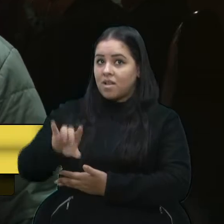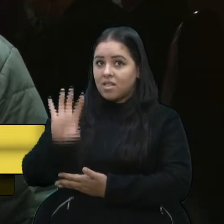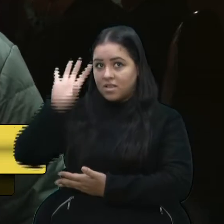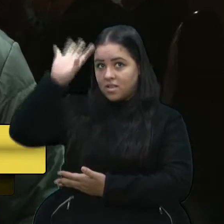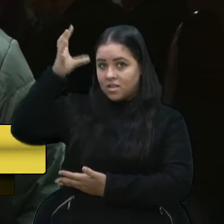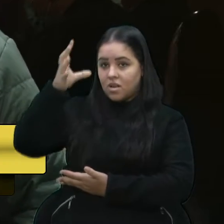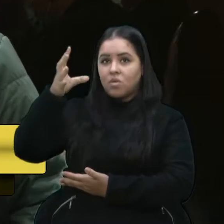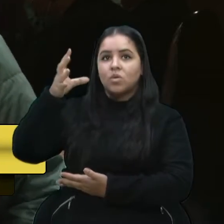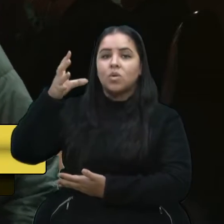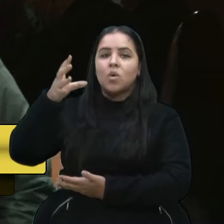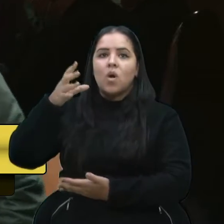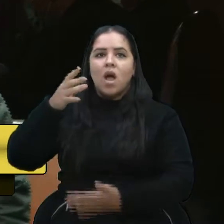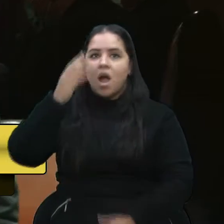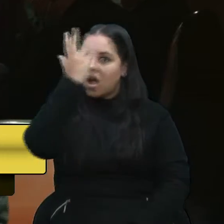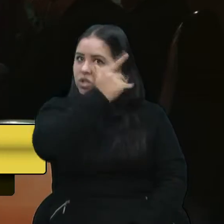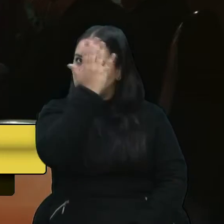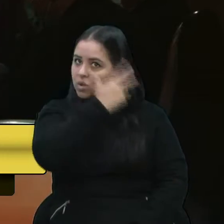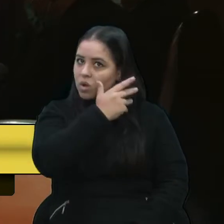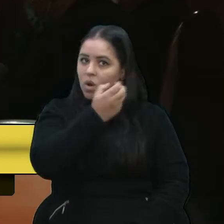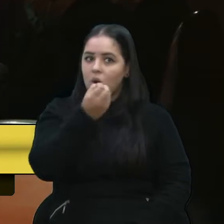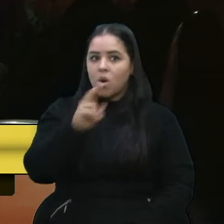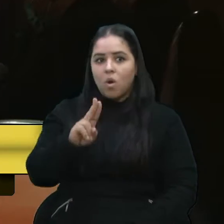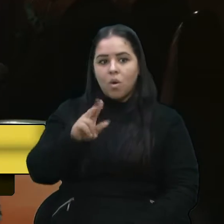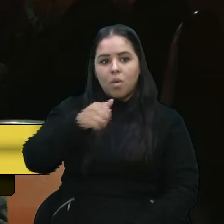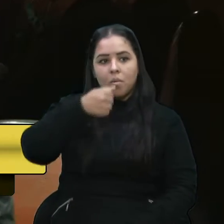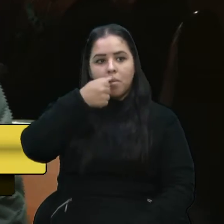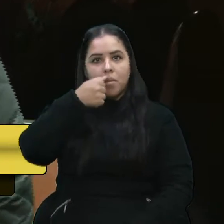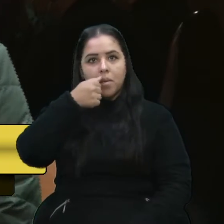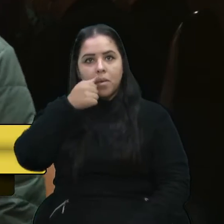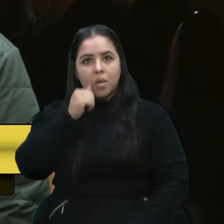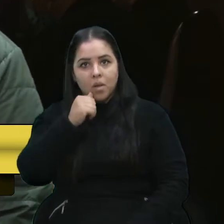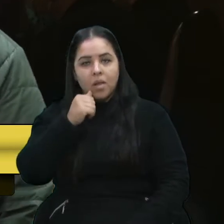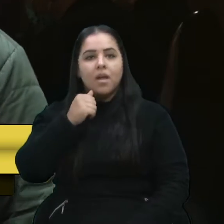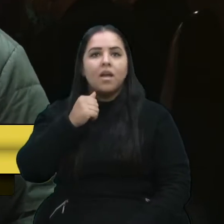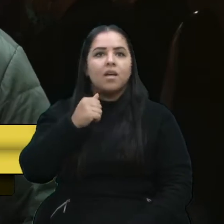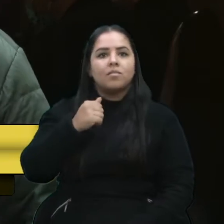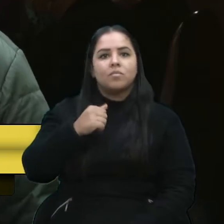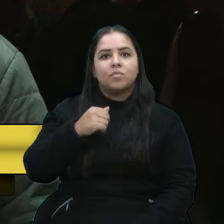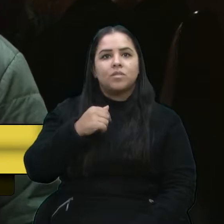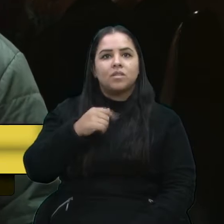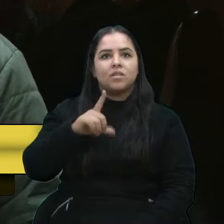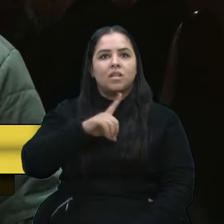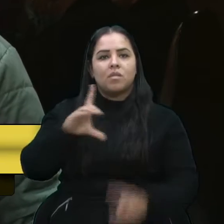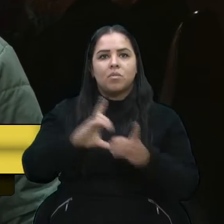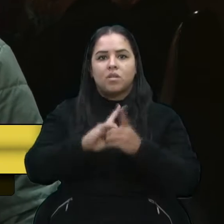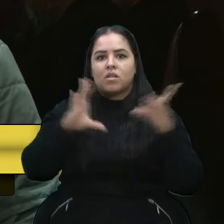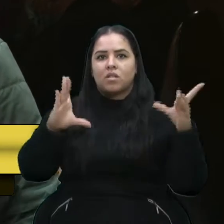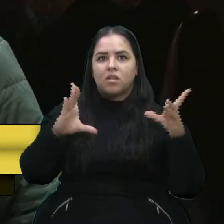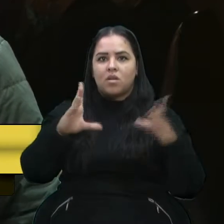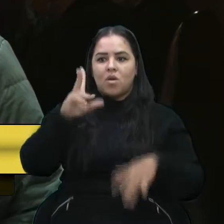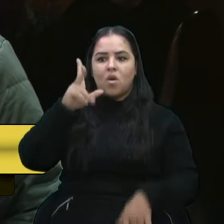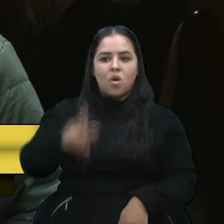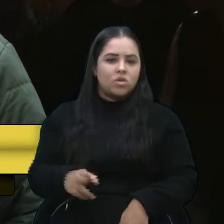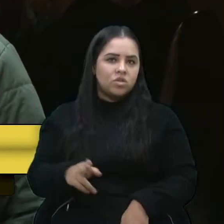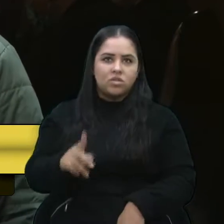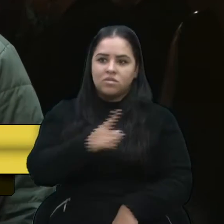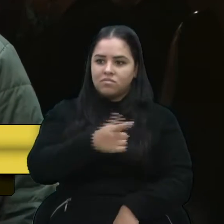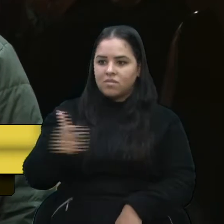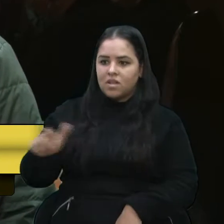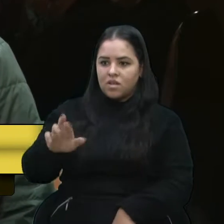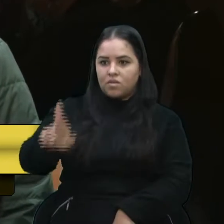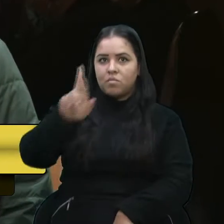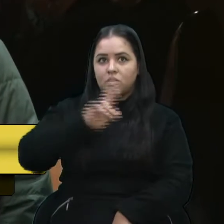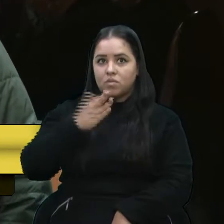da vice-palma, esse corte na democracia, né? Esse corte na democracia de não responder pedindo